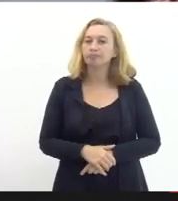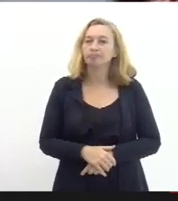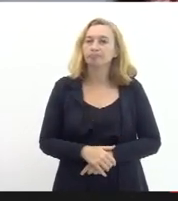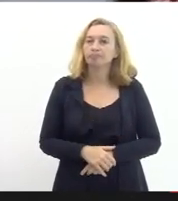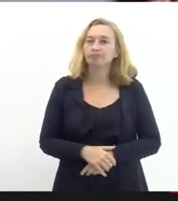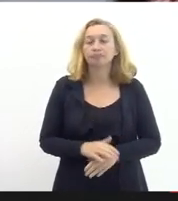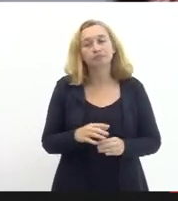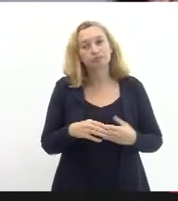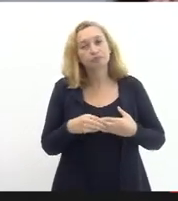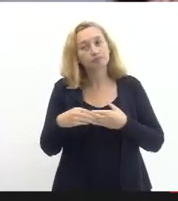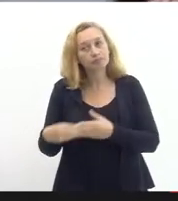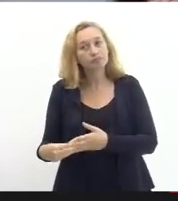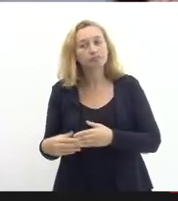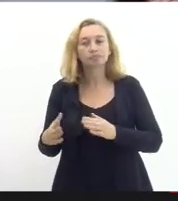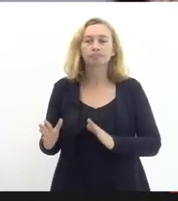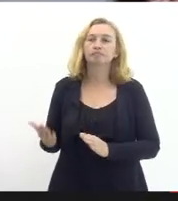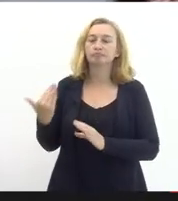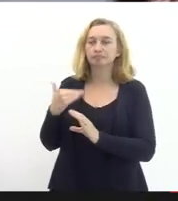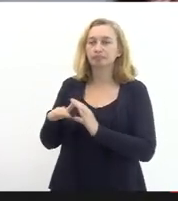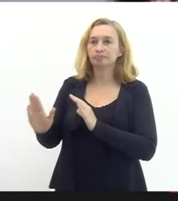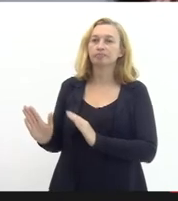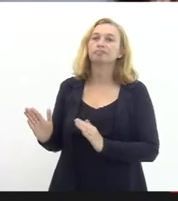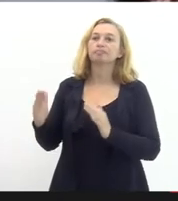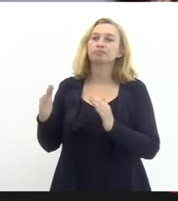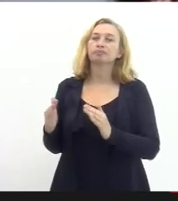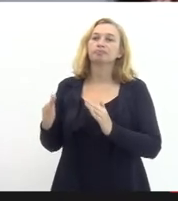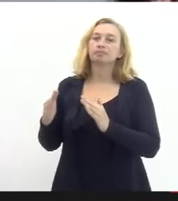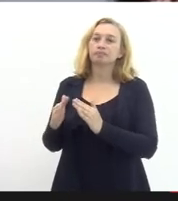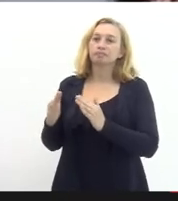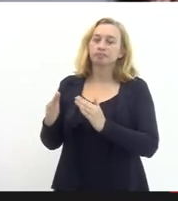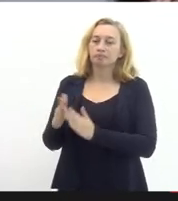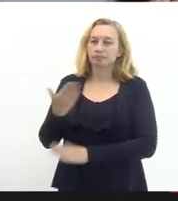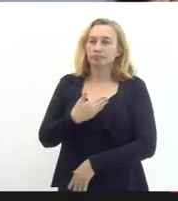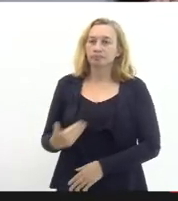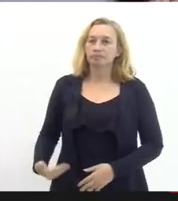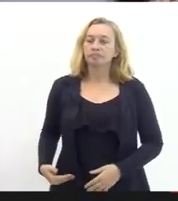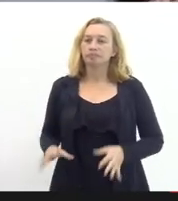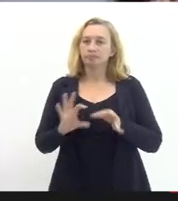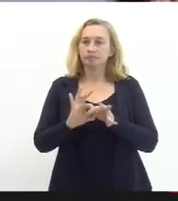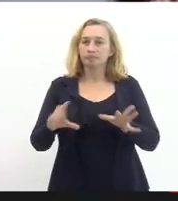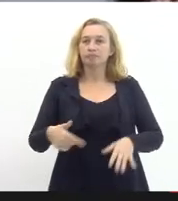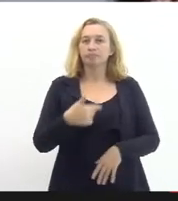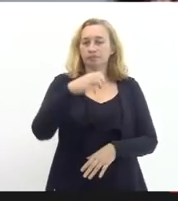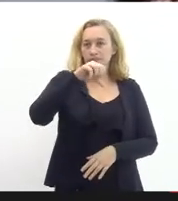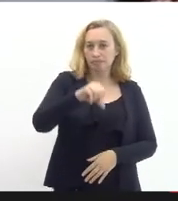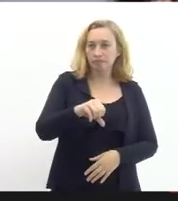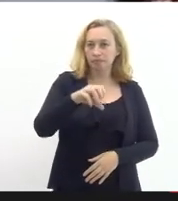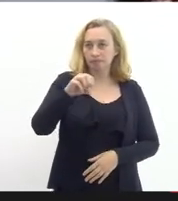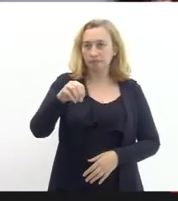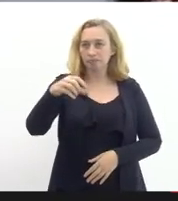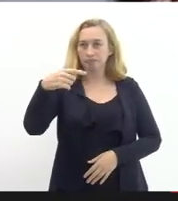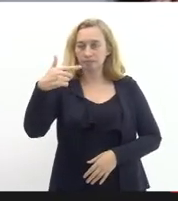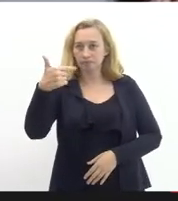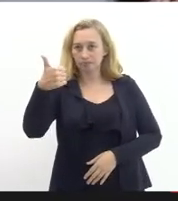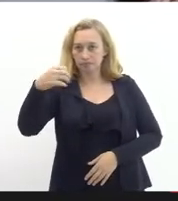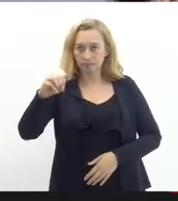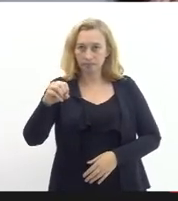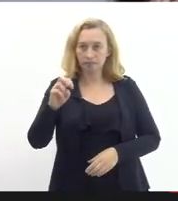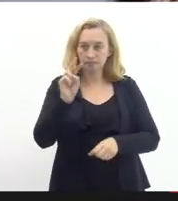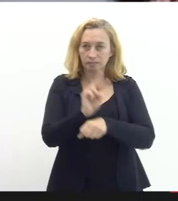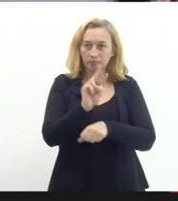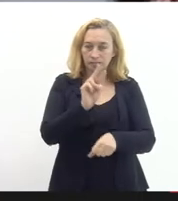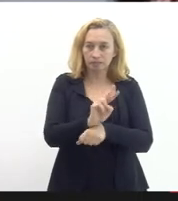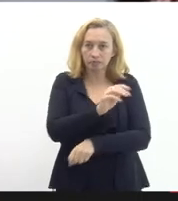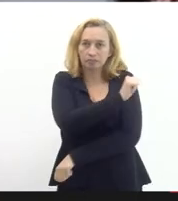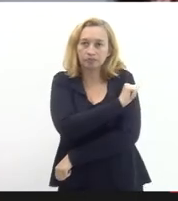conduzindo a Casa Civil para pedir autorização para a convocação de 910 inspetores de alunos também do concurso